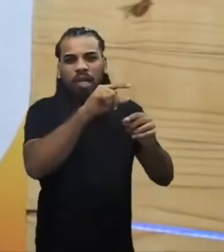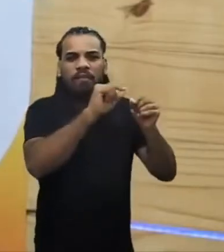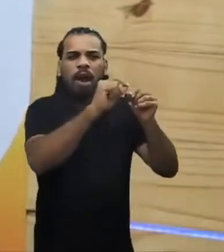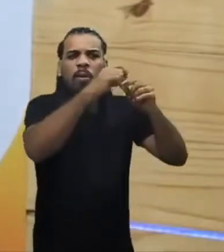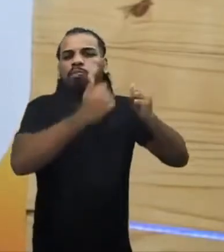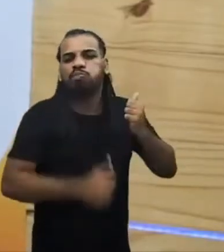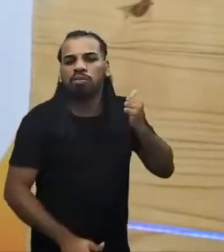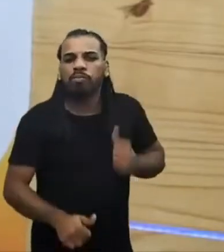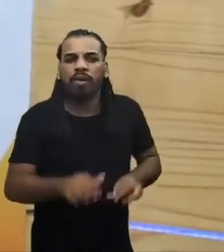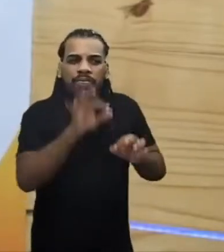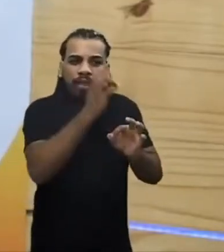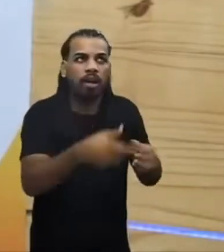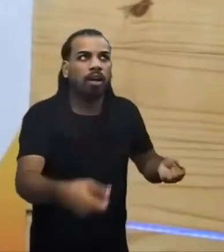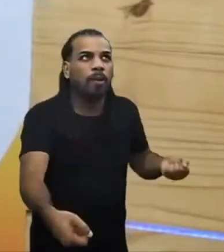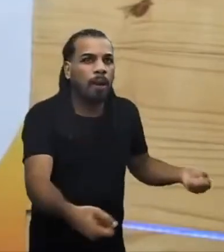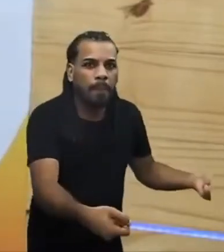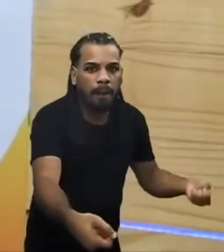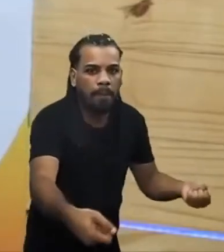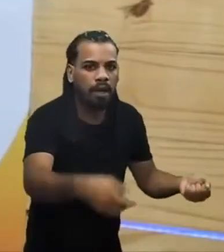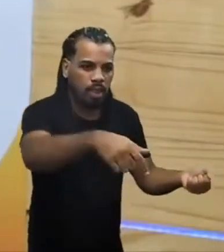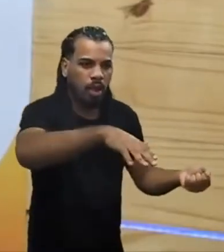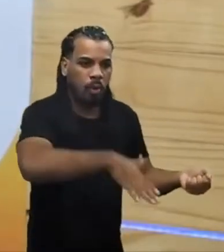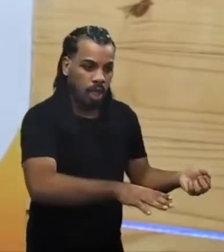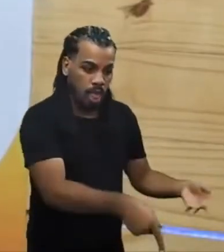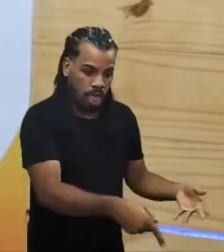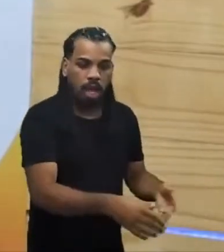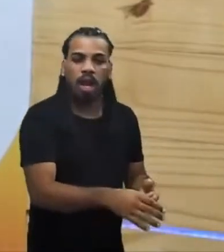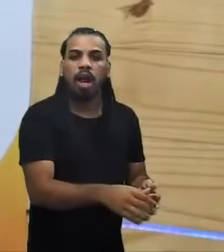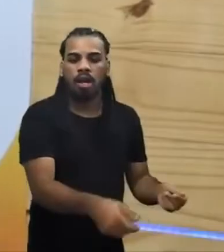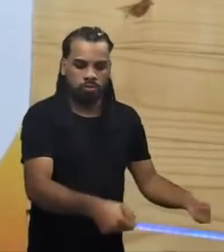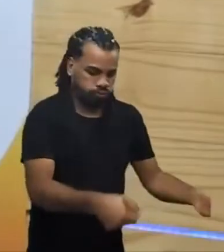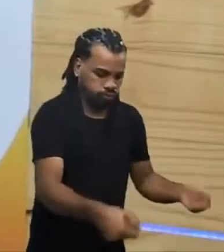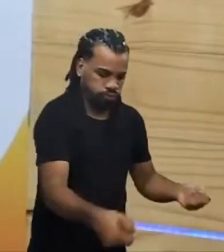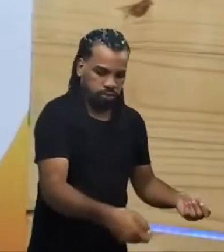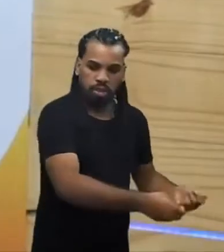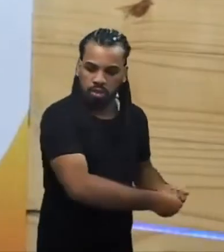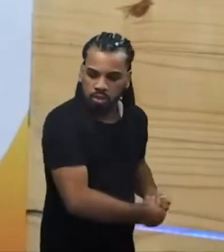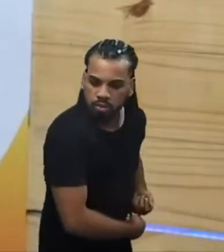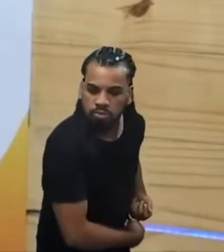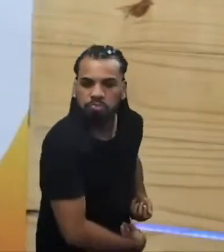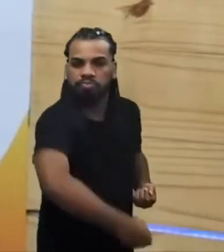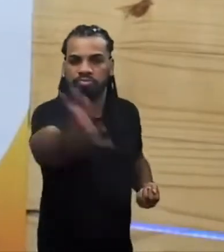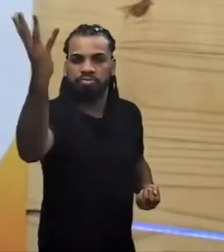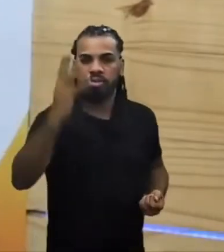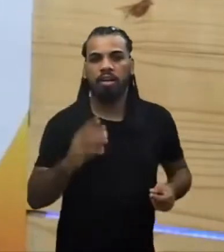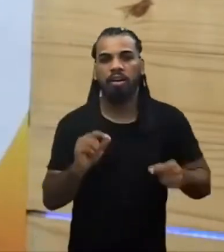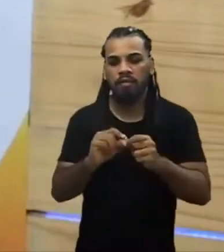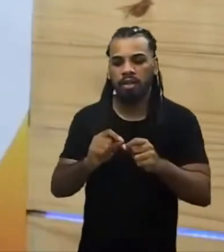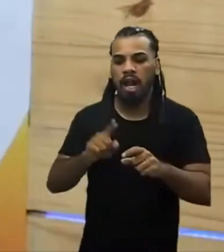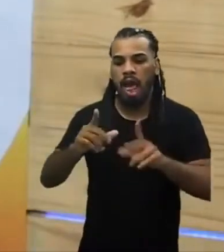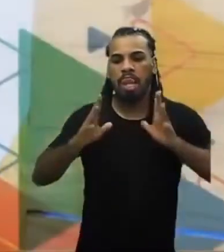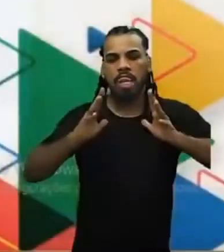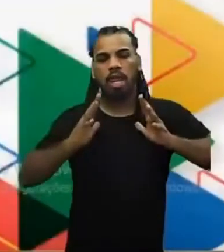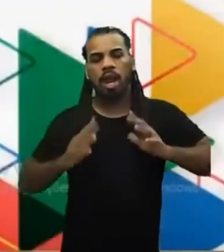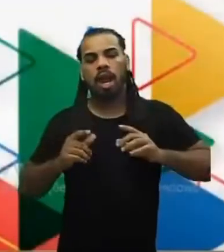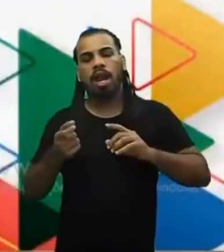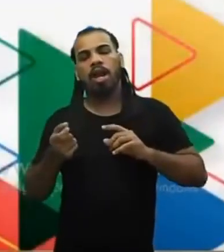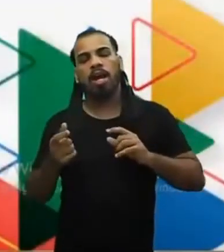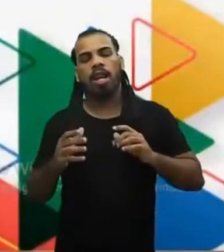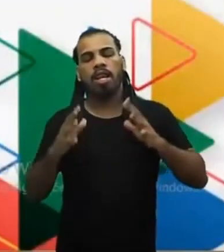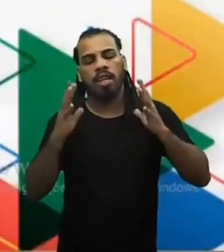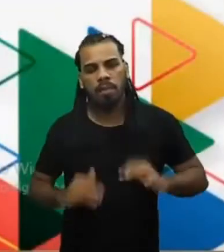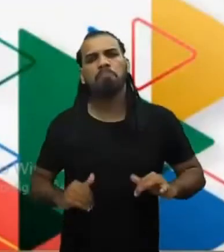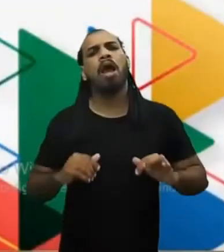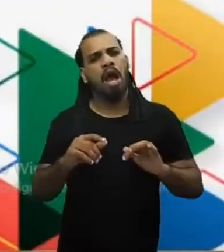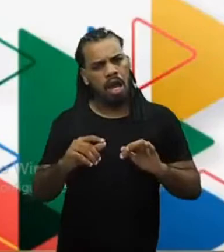cultivo, para a agricultura era algo muito positivo. Para você entender melhor o que é um terraço, Andrezão, joga na